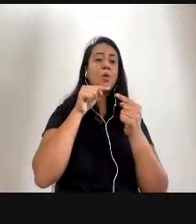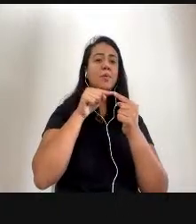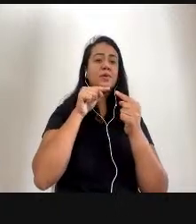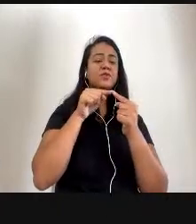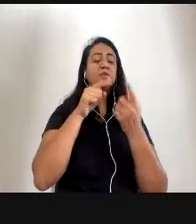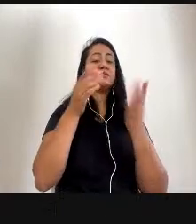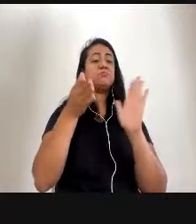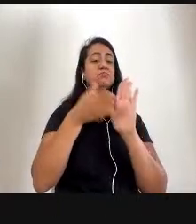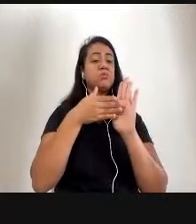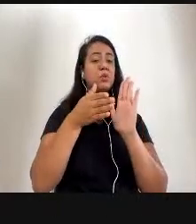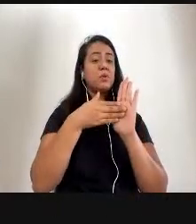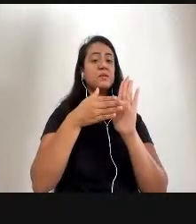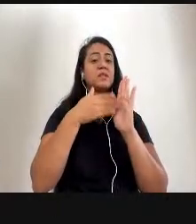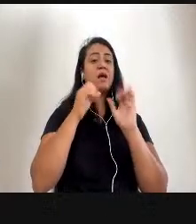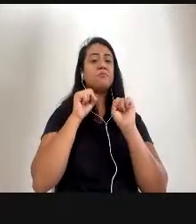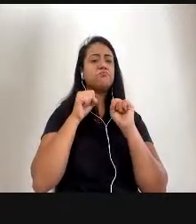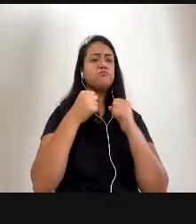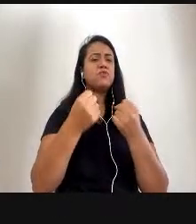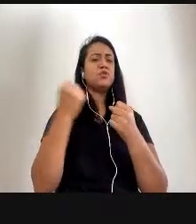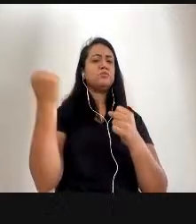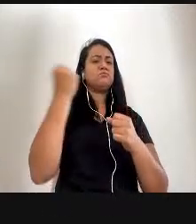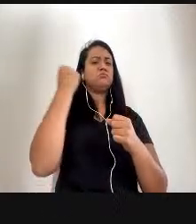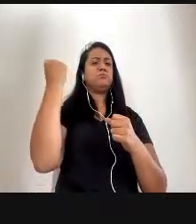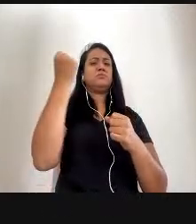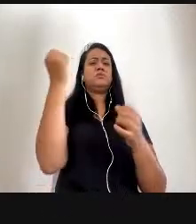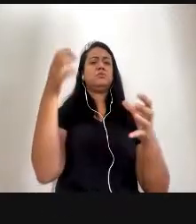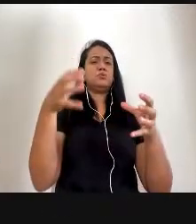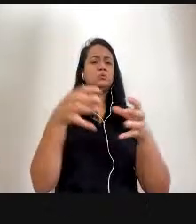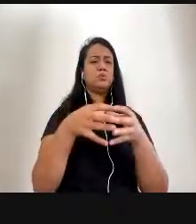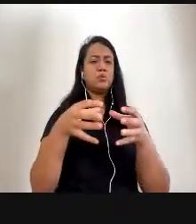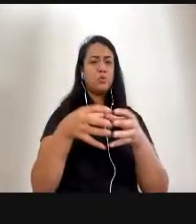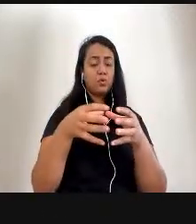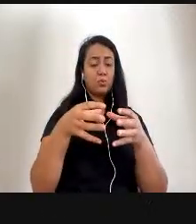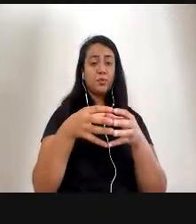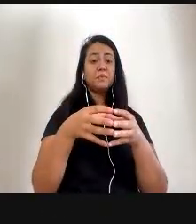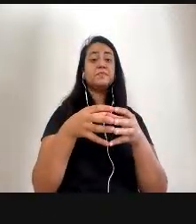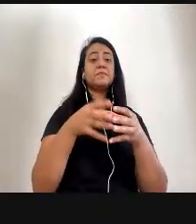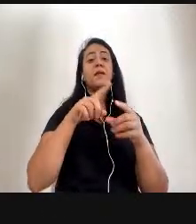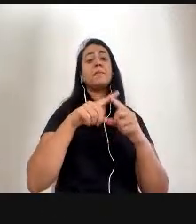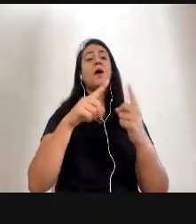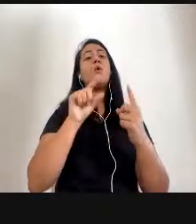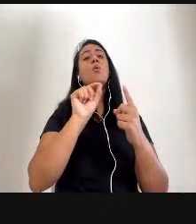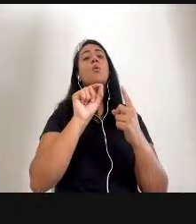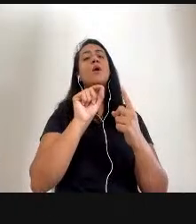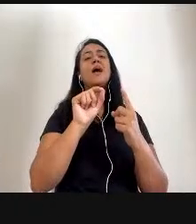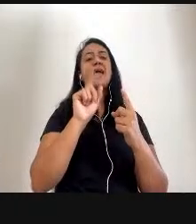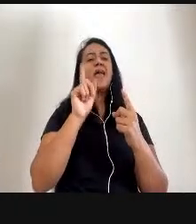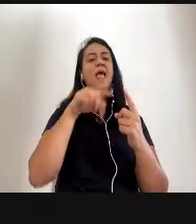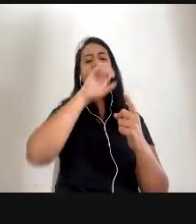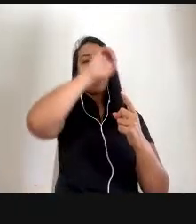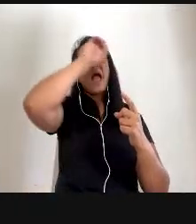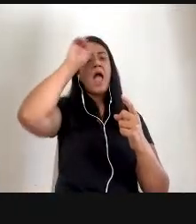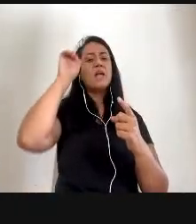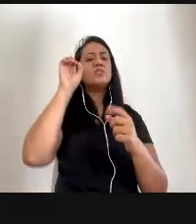do indivíduo e do coletivo. Mas o que é a ética do cuidado? Vamos entendê-la aqui.